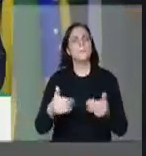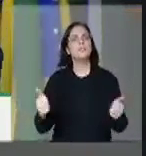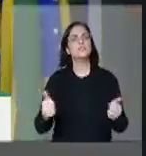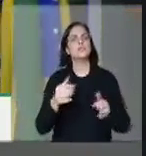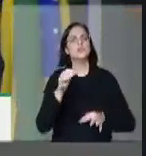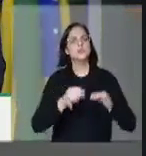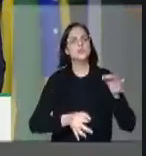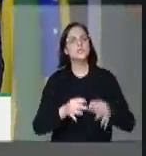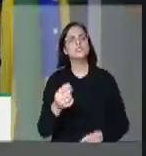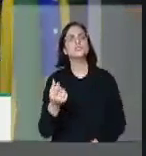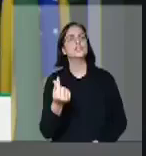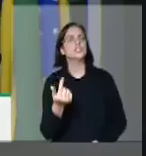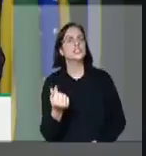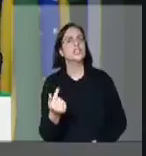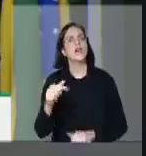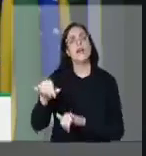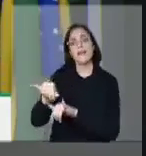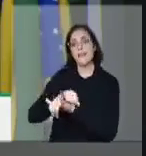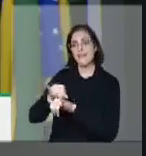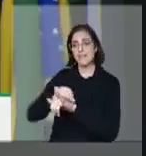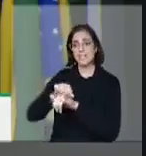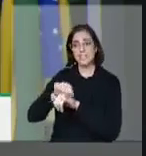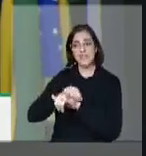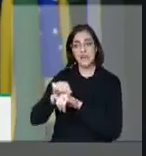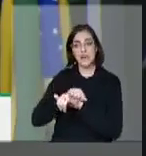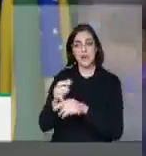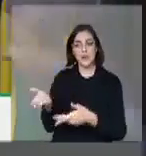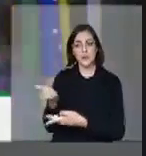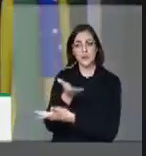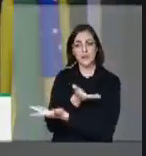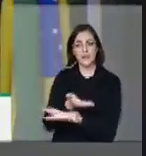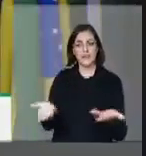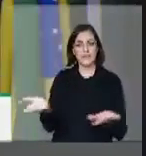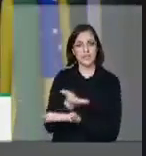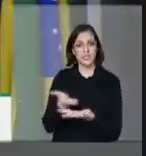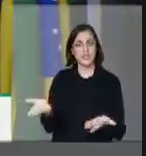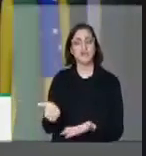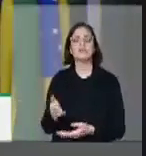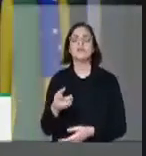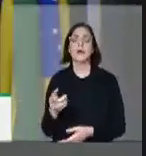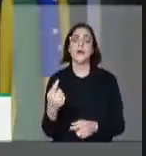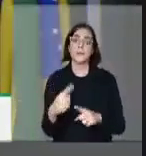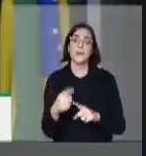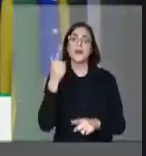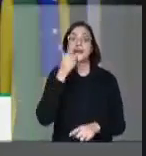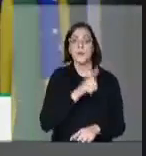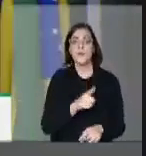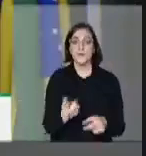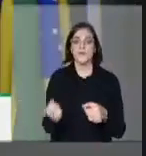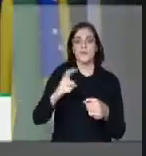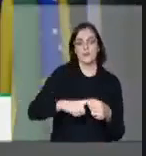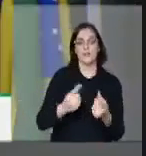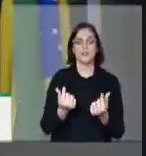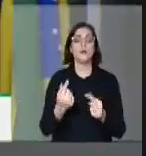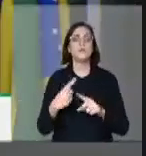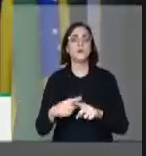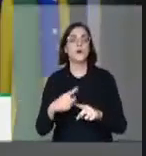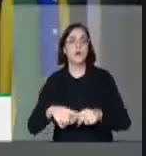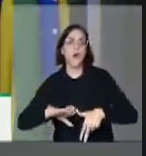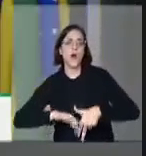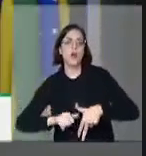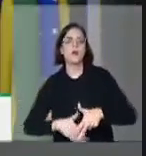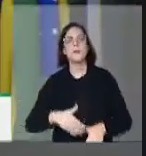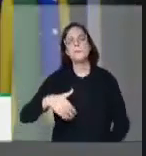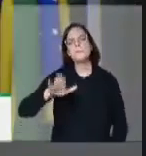o dinheiro da Lava Jato, recuperado pela operação Lava Jato, do desvio de mais de